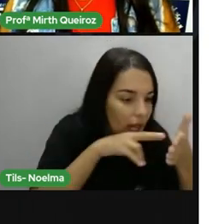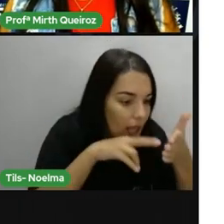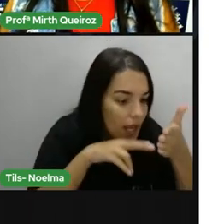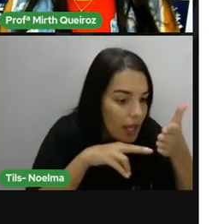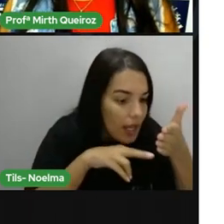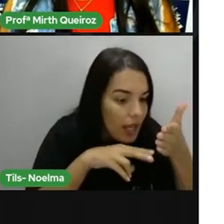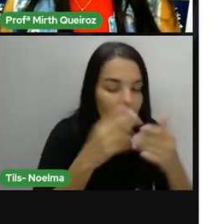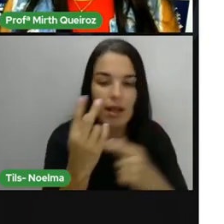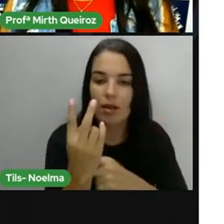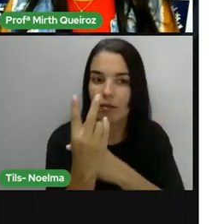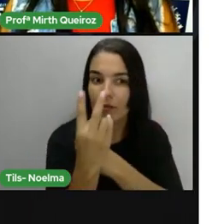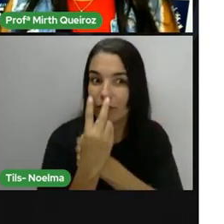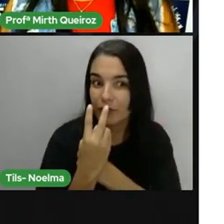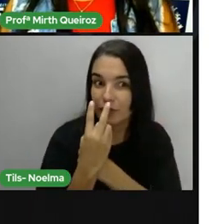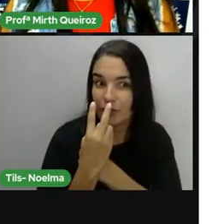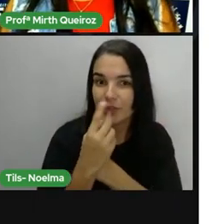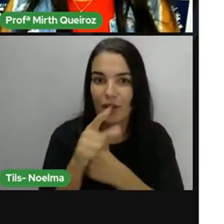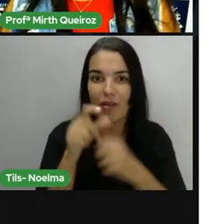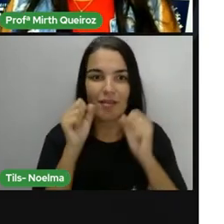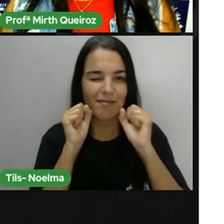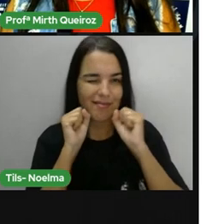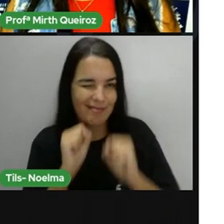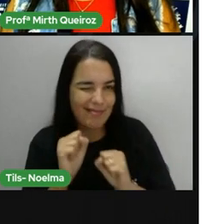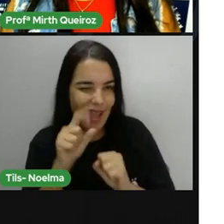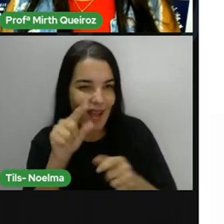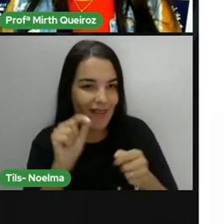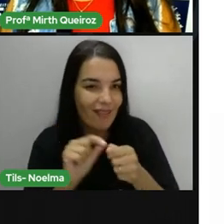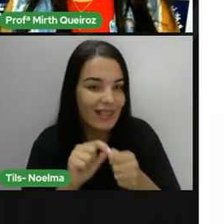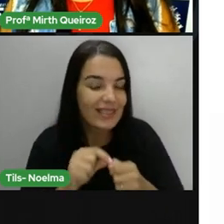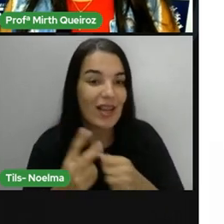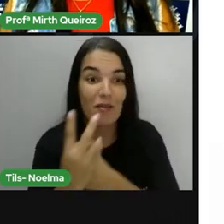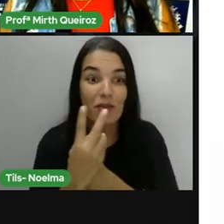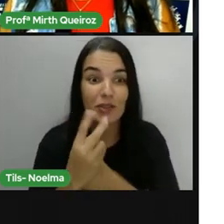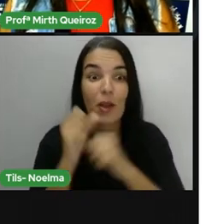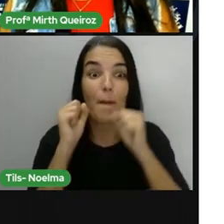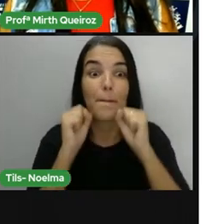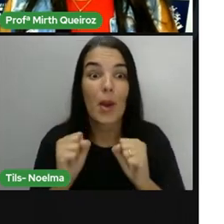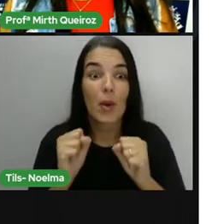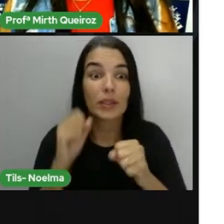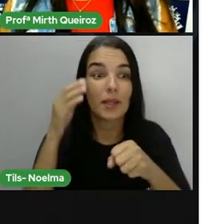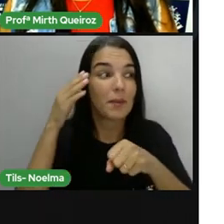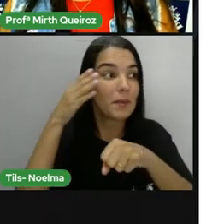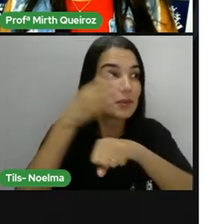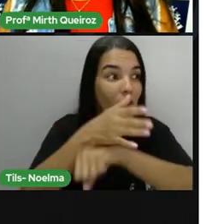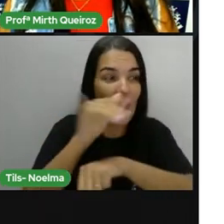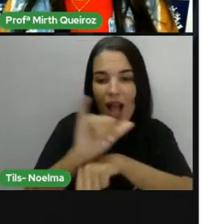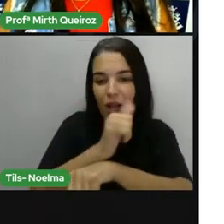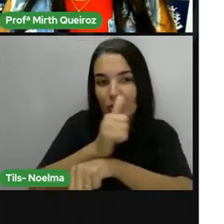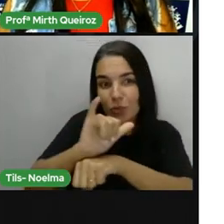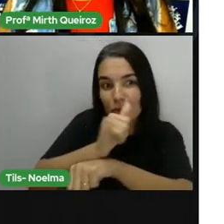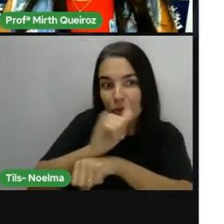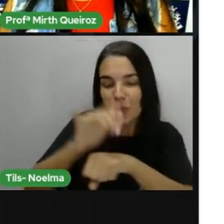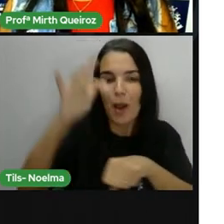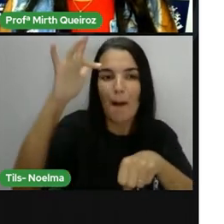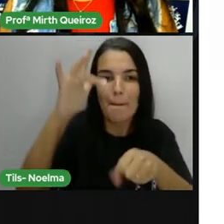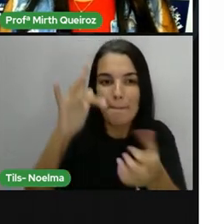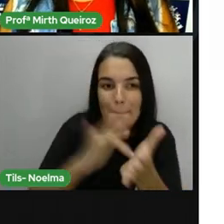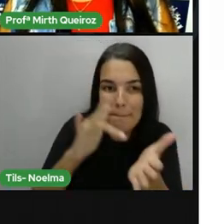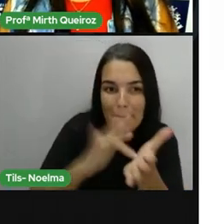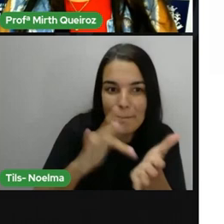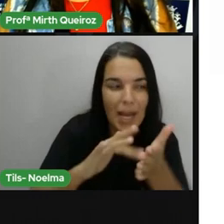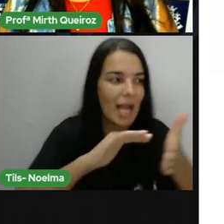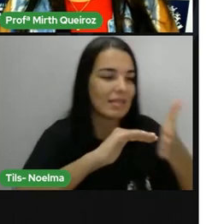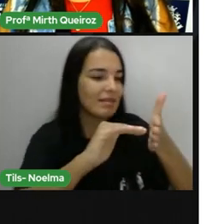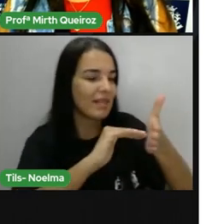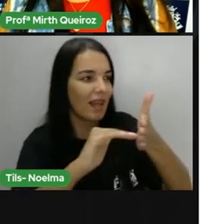fizerem isso, né? Aceitarem o desafio e fizerem esse vídeo aí. Postem nas redes sociais. Marquem a SEDUC, a